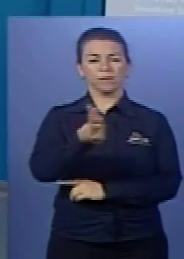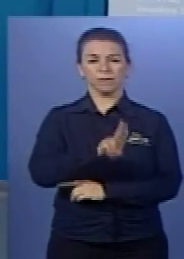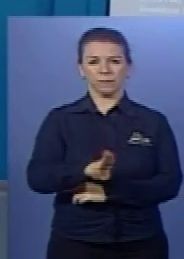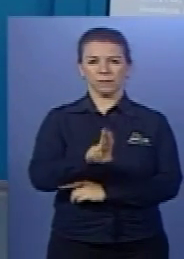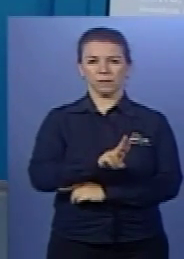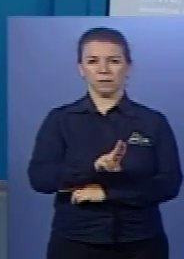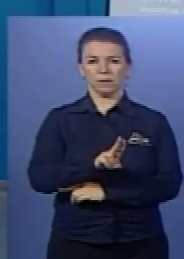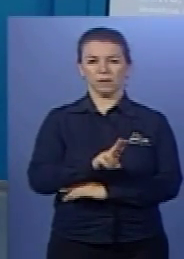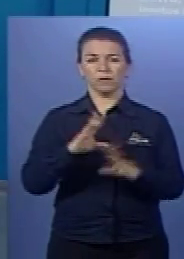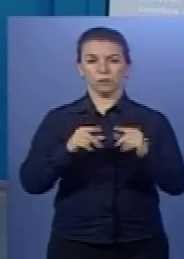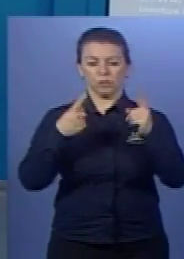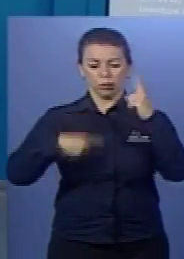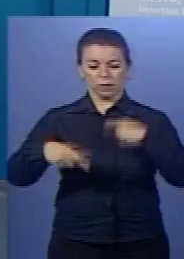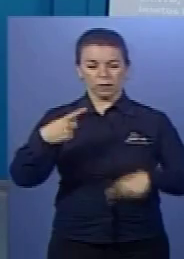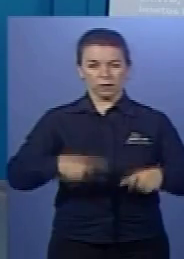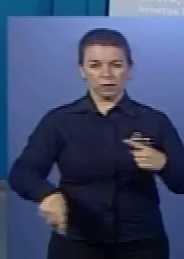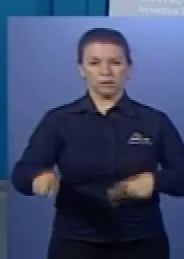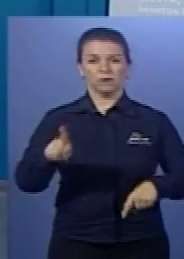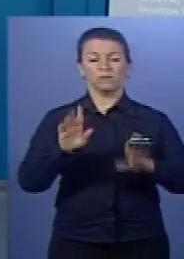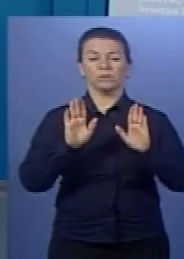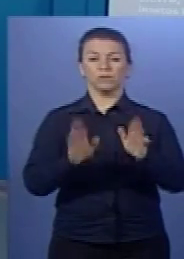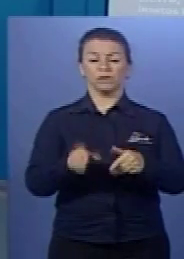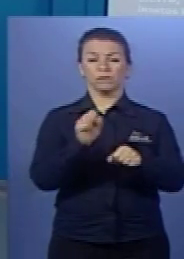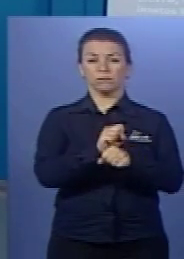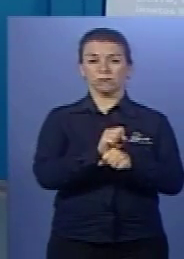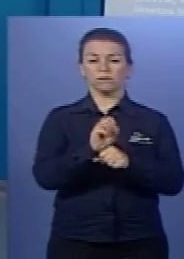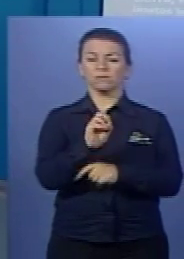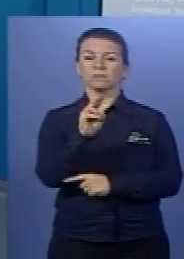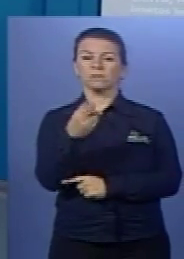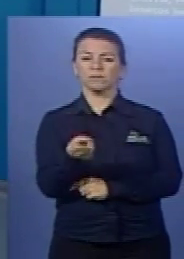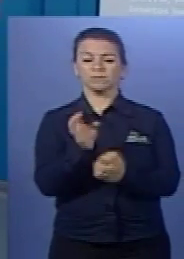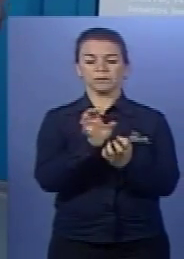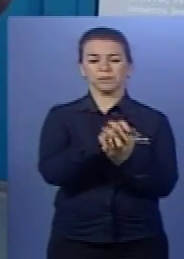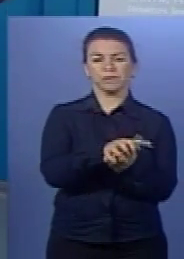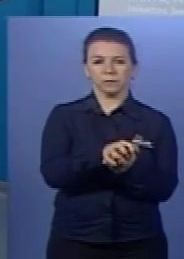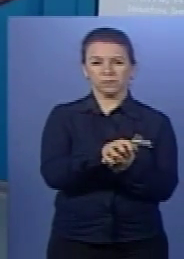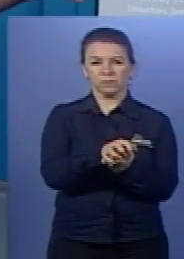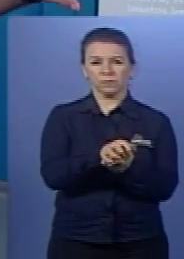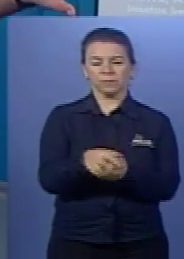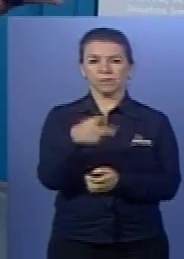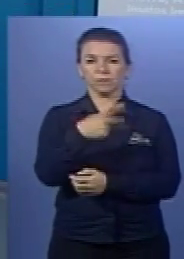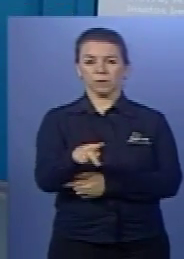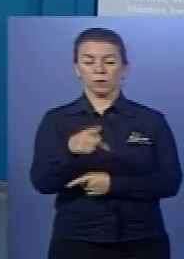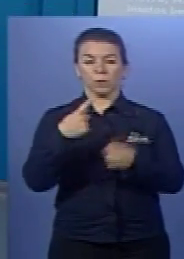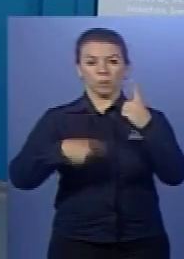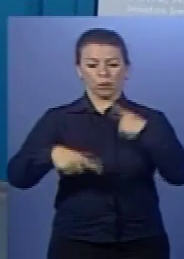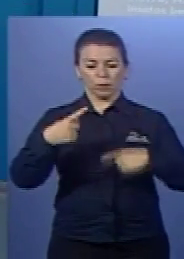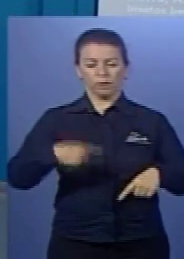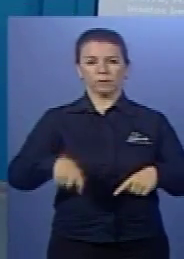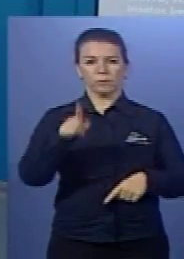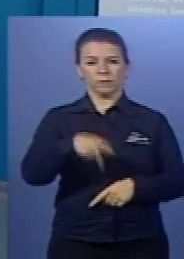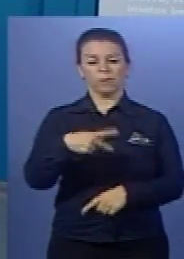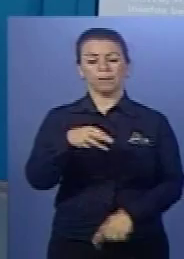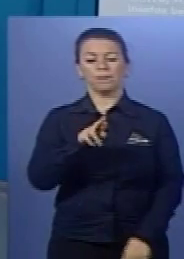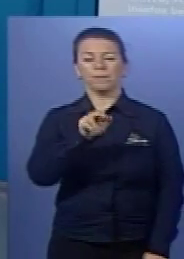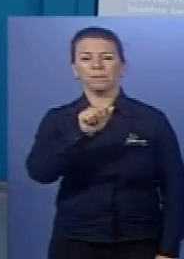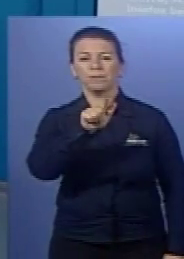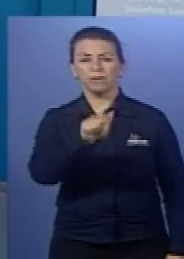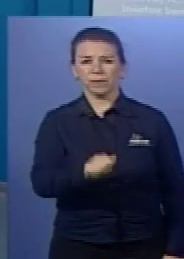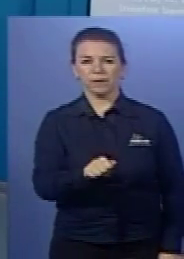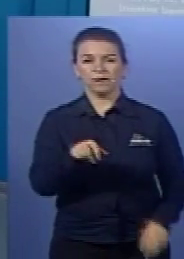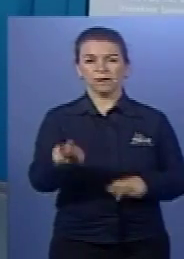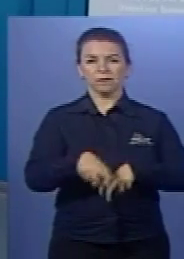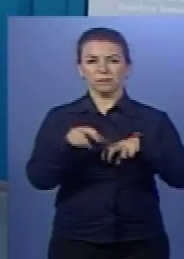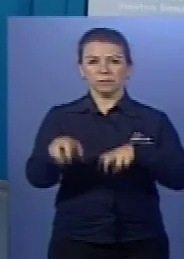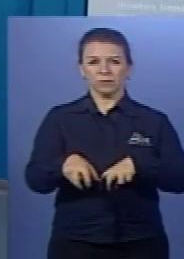um organismo parasita ou um predador de um organismo que é uma praga na agricultura.